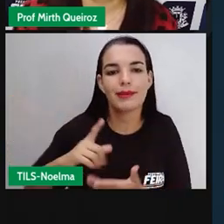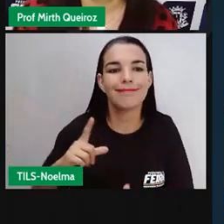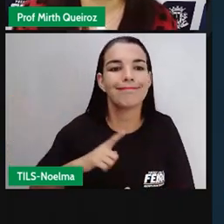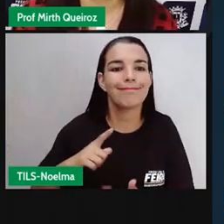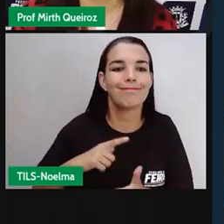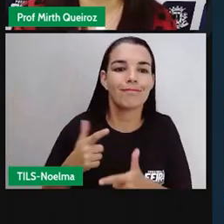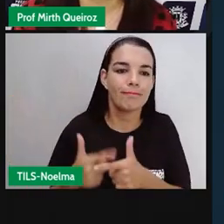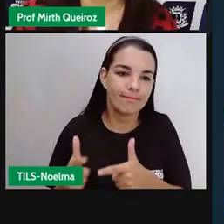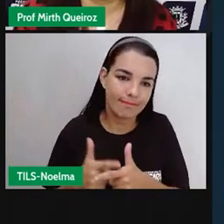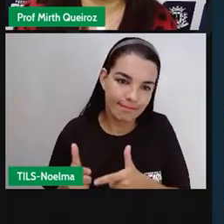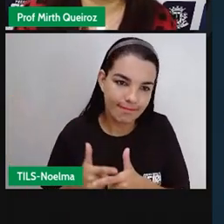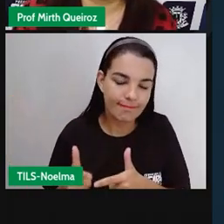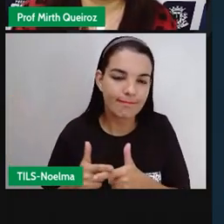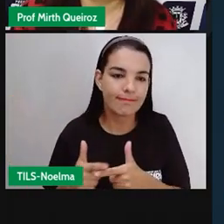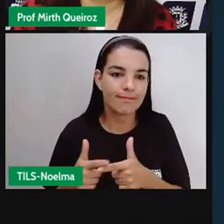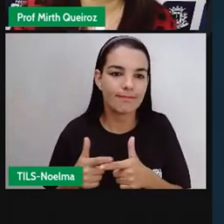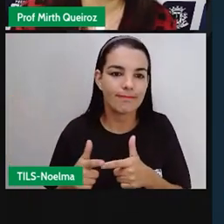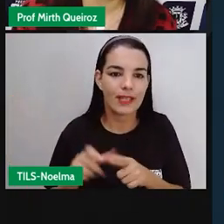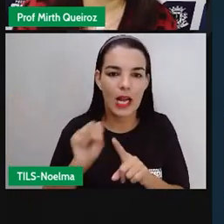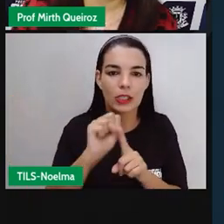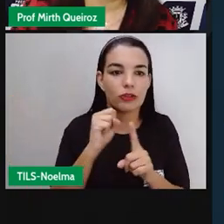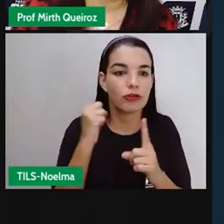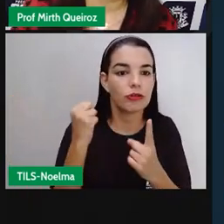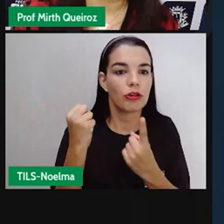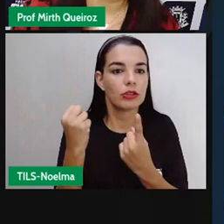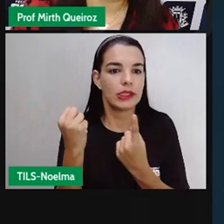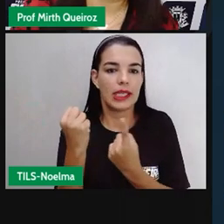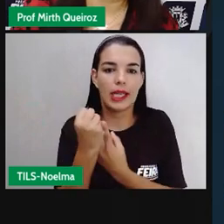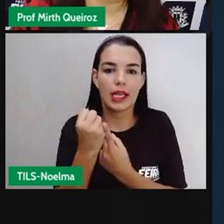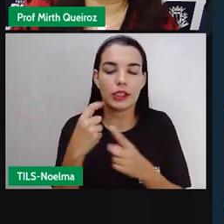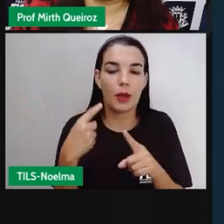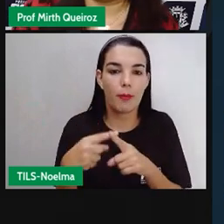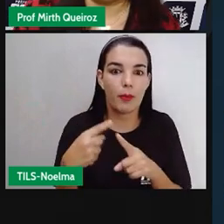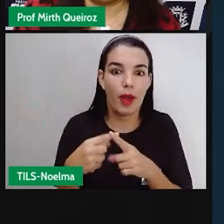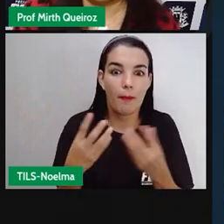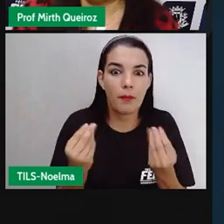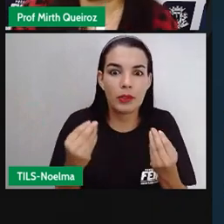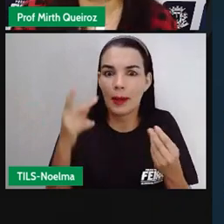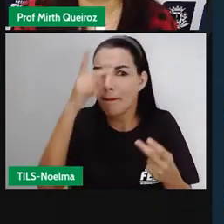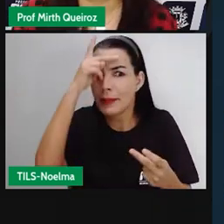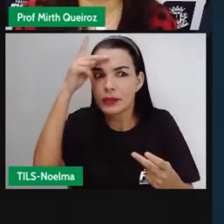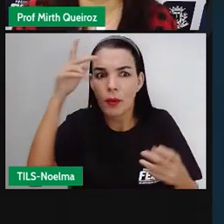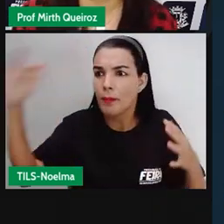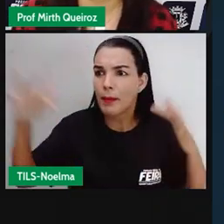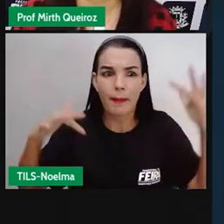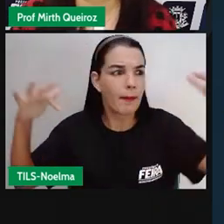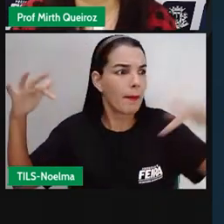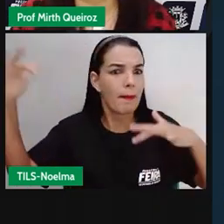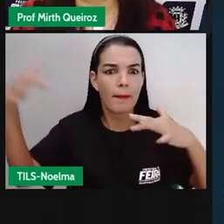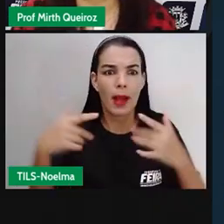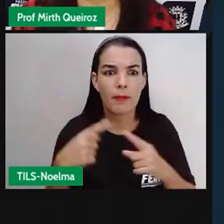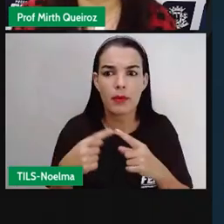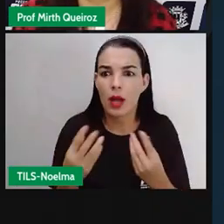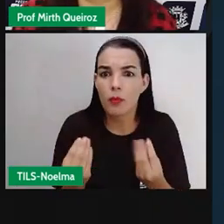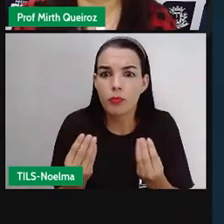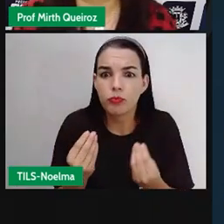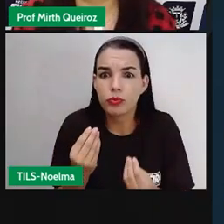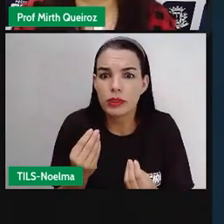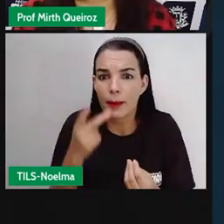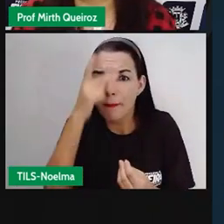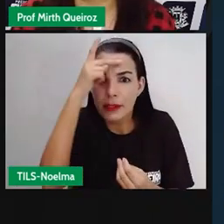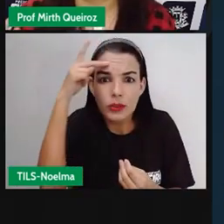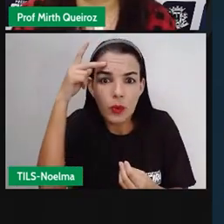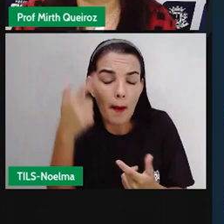à parte social, onde a produção de alimentos já não é mais o suficiente,